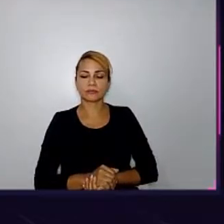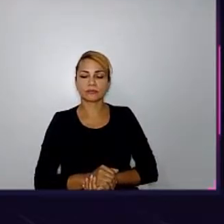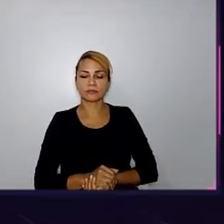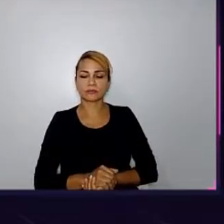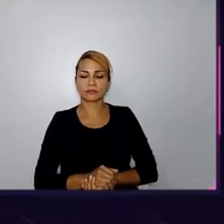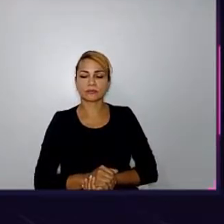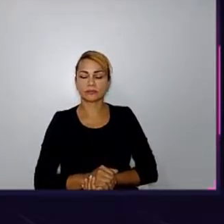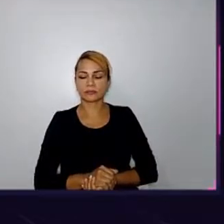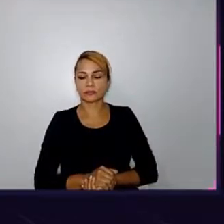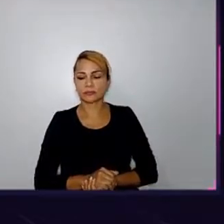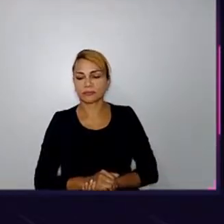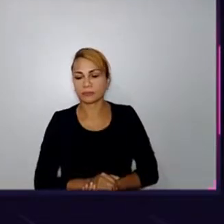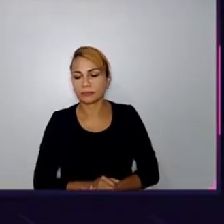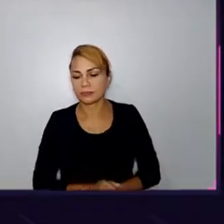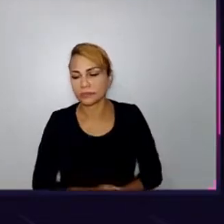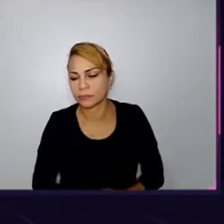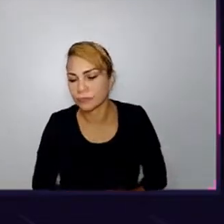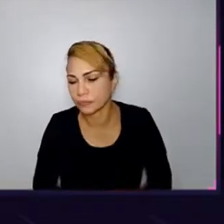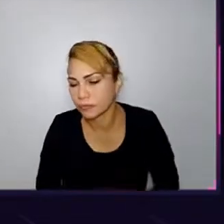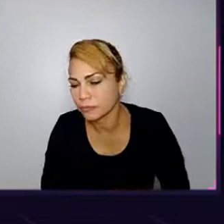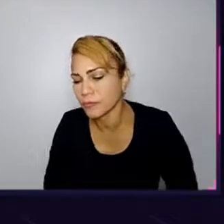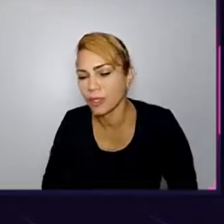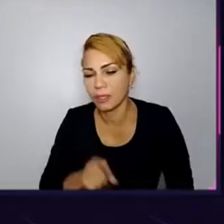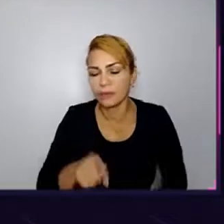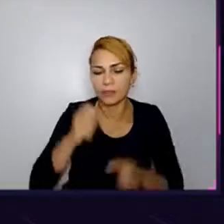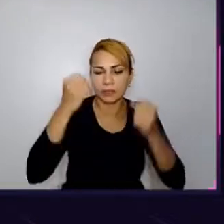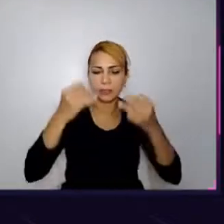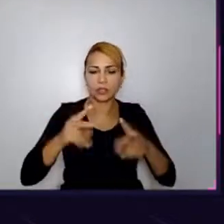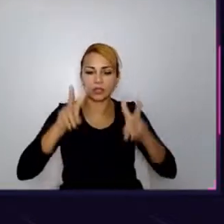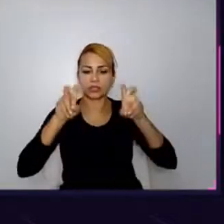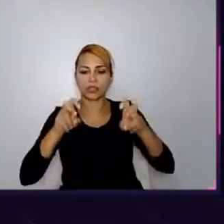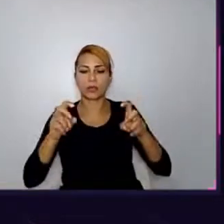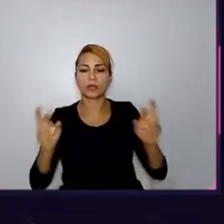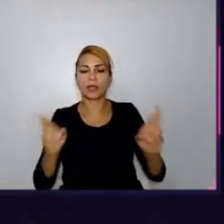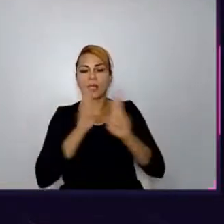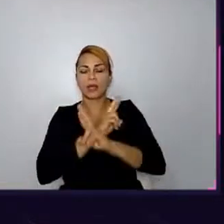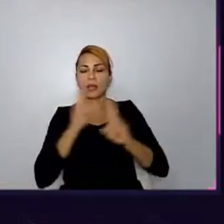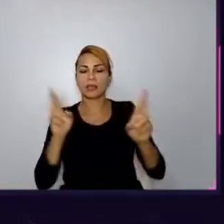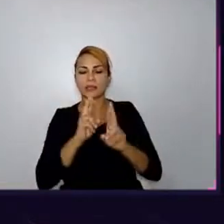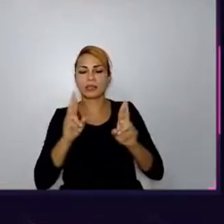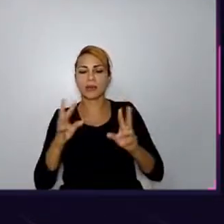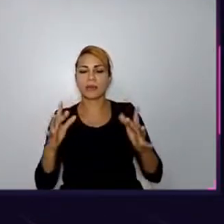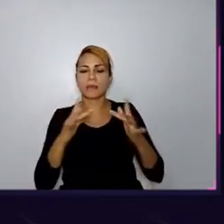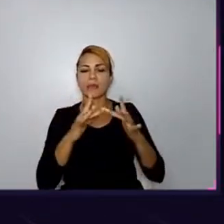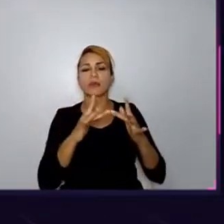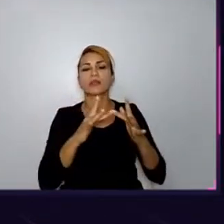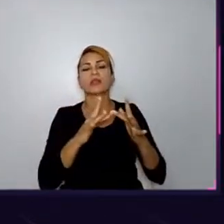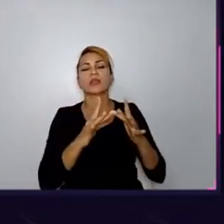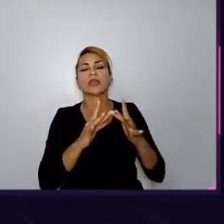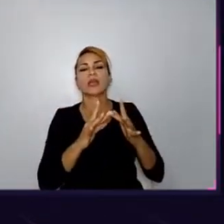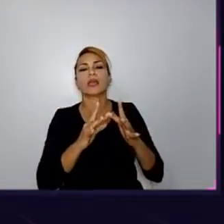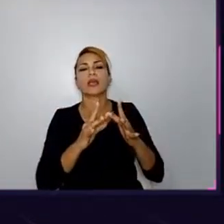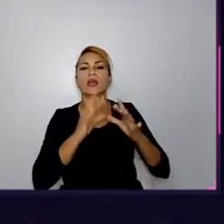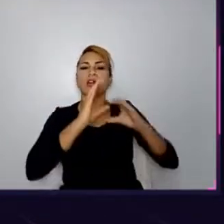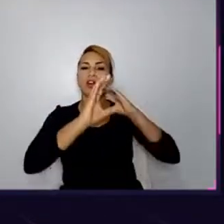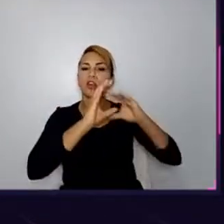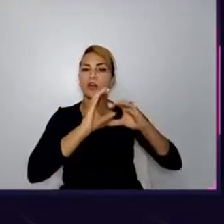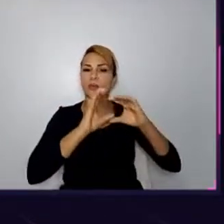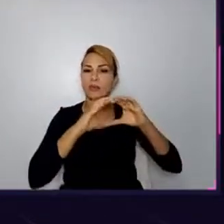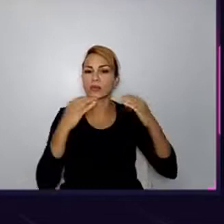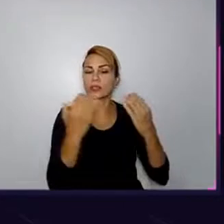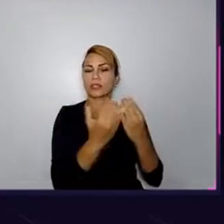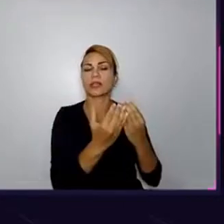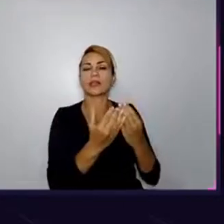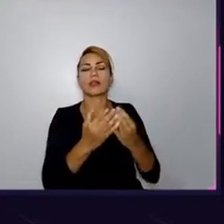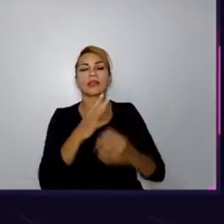você falou de uma relação próxima, essa coisa de comunidade, né? As comunidades que são as famílias, a comunidade no qual a gente vive, os